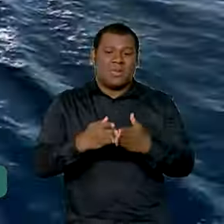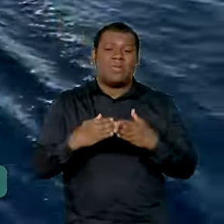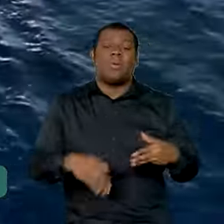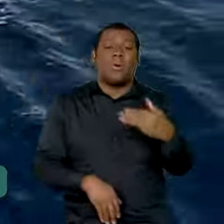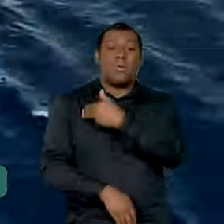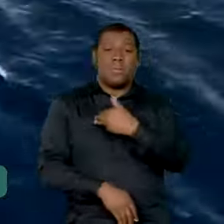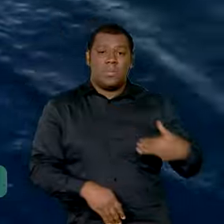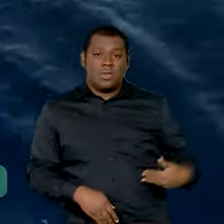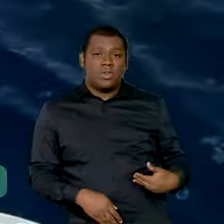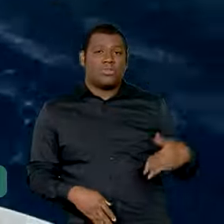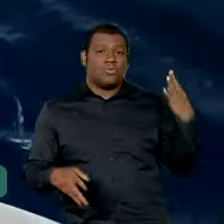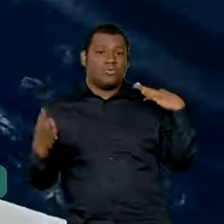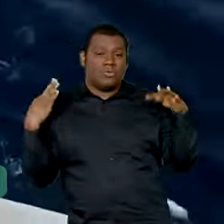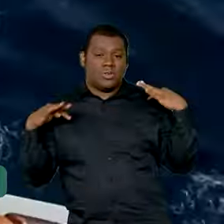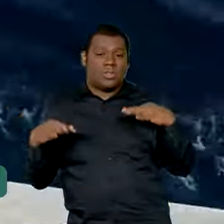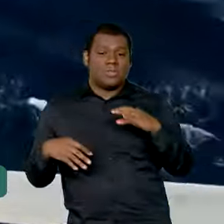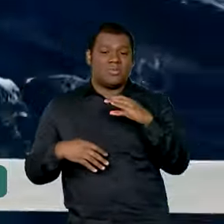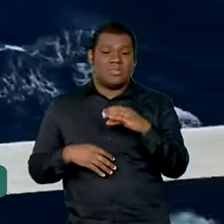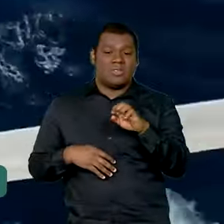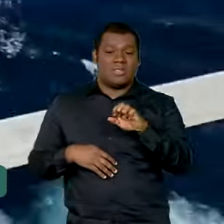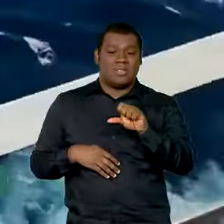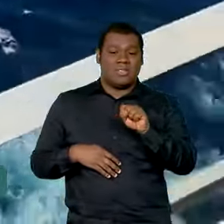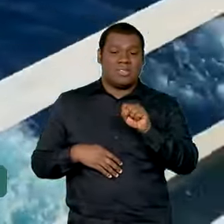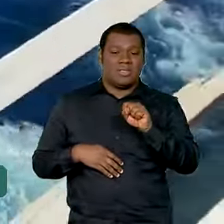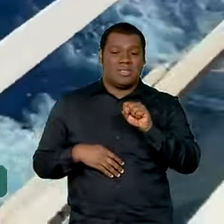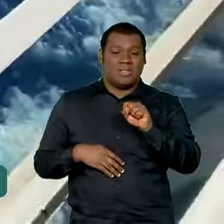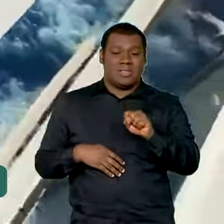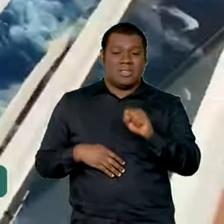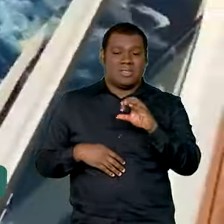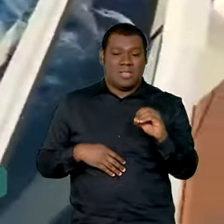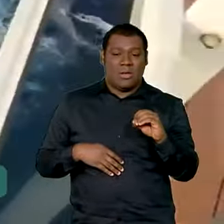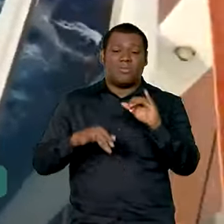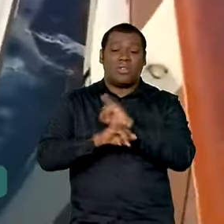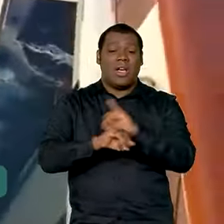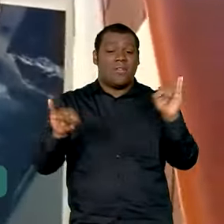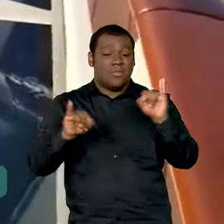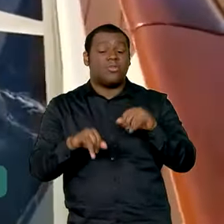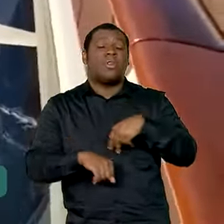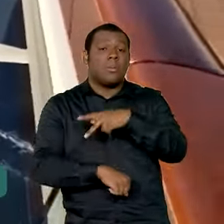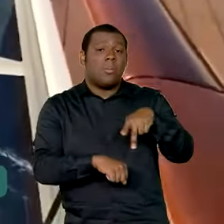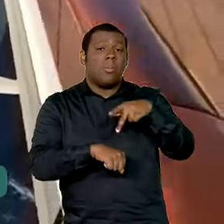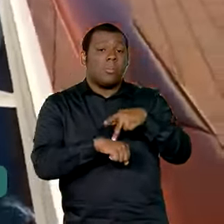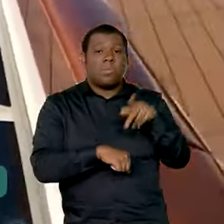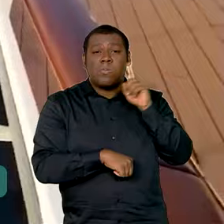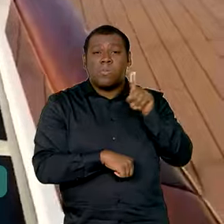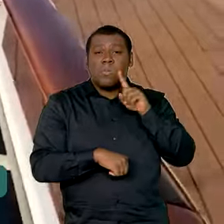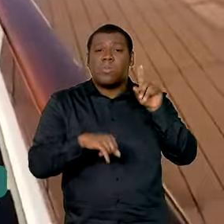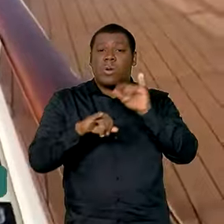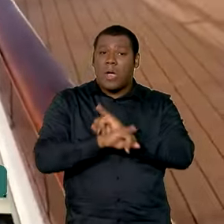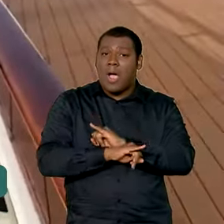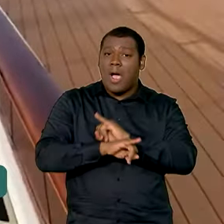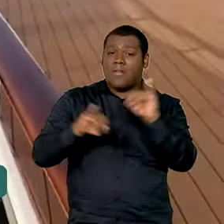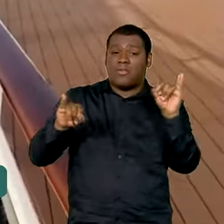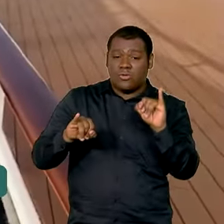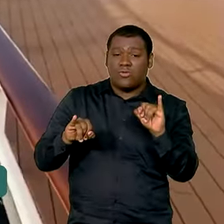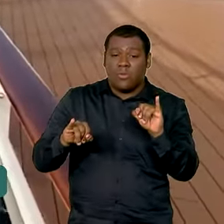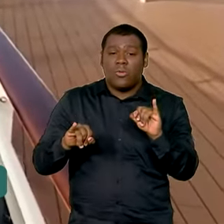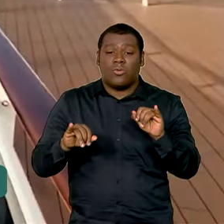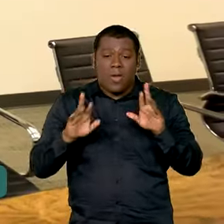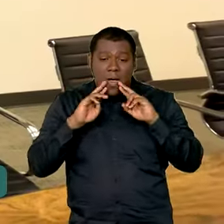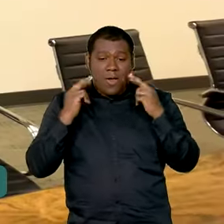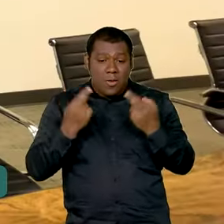ministro do turismo Celso Sabino que esteve em Miami nos Estados Unidos e participou de encontro mundial do